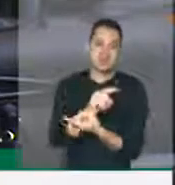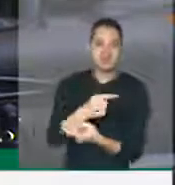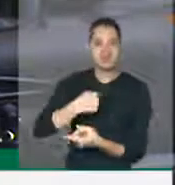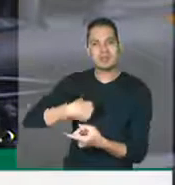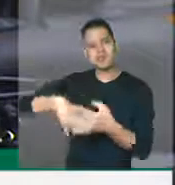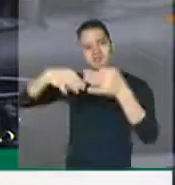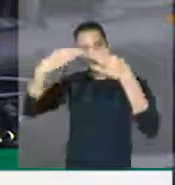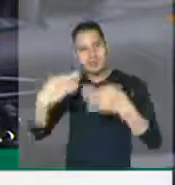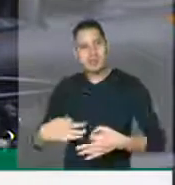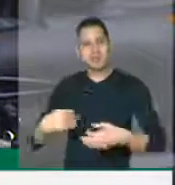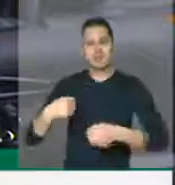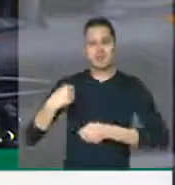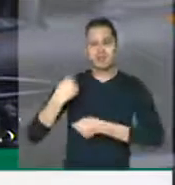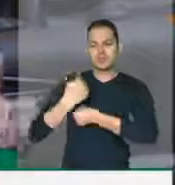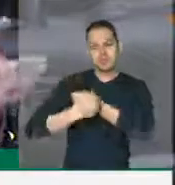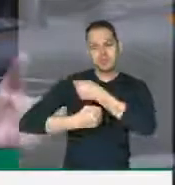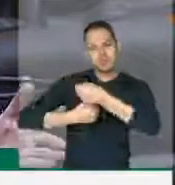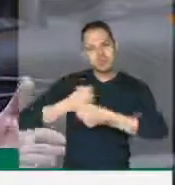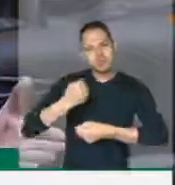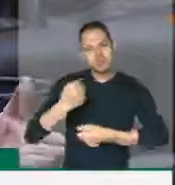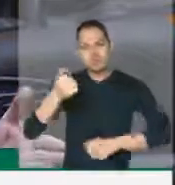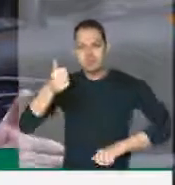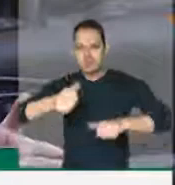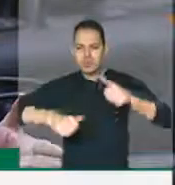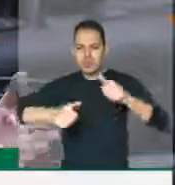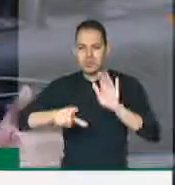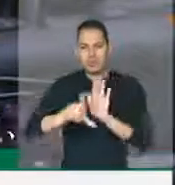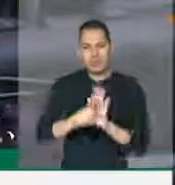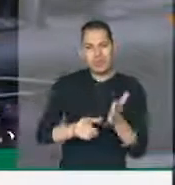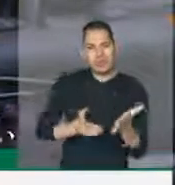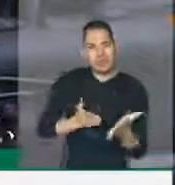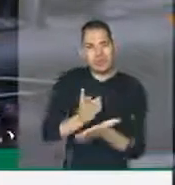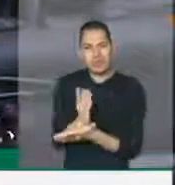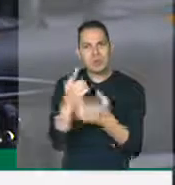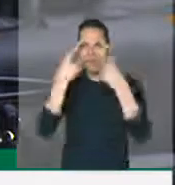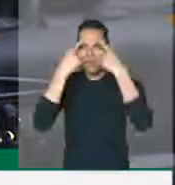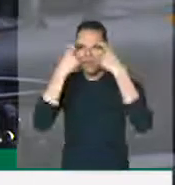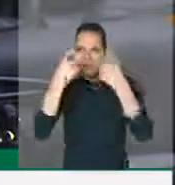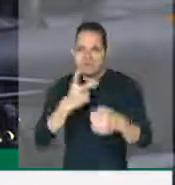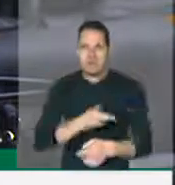o passar dos anos, nós vamos verificar se essa lei for aprovada, a situação ainda vai se agravar ainda mais.